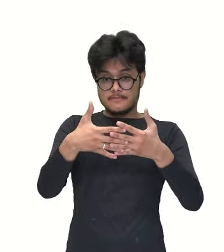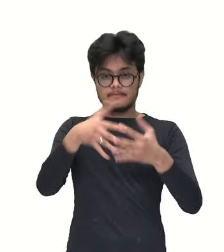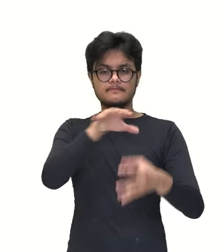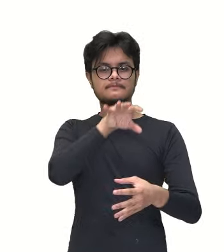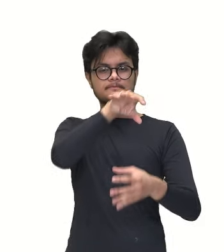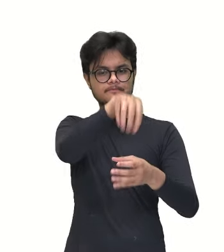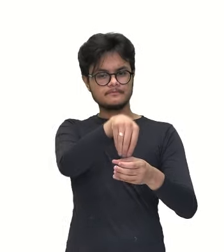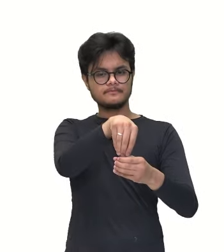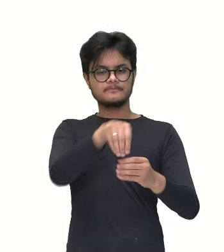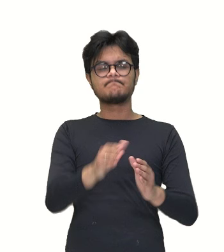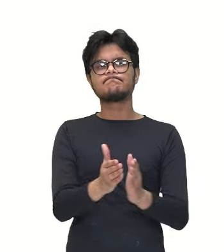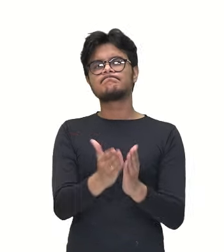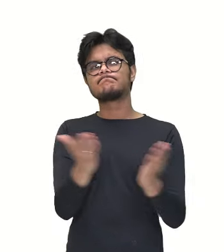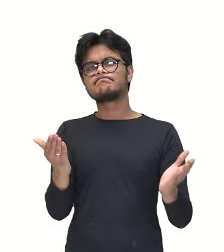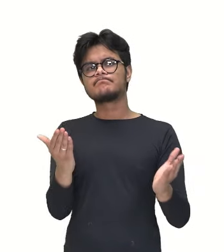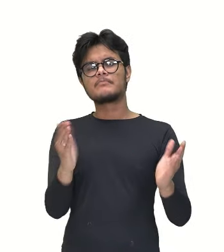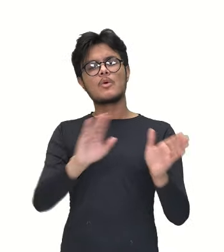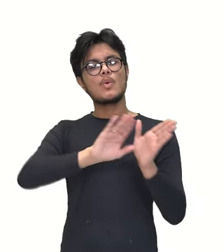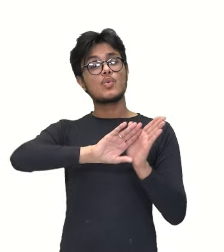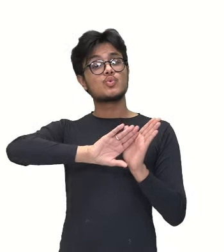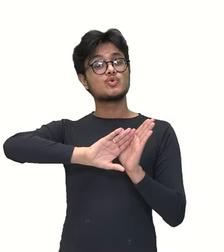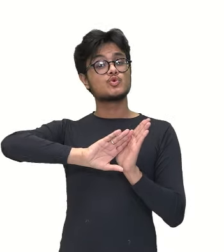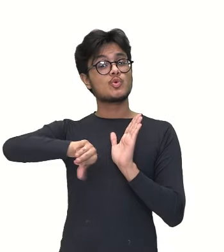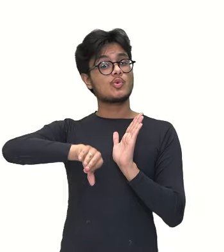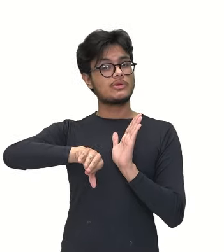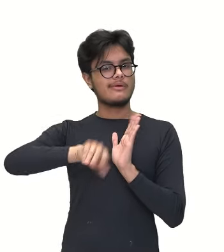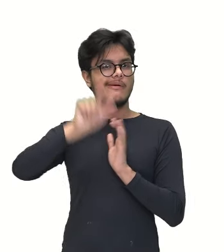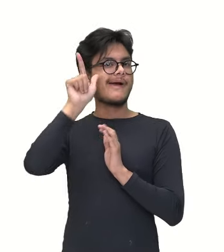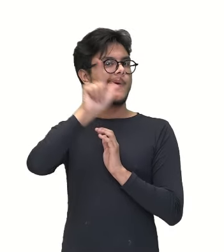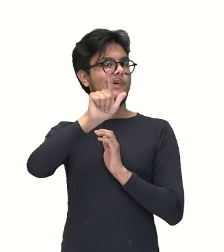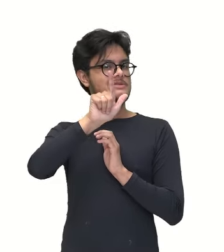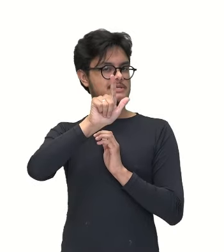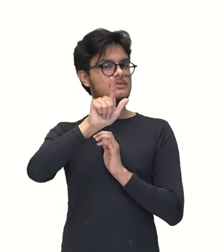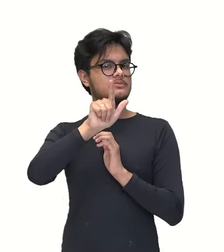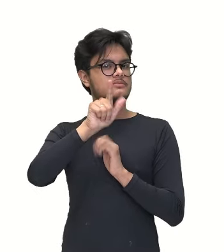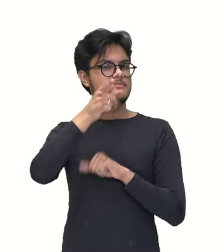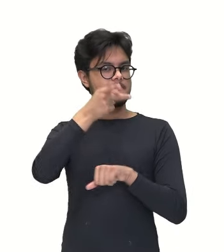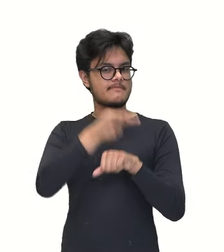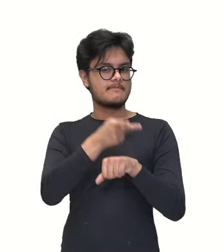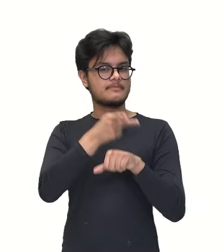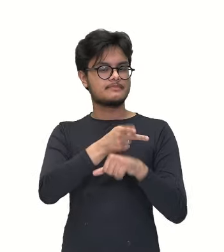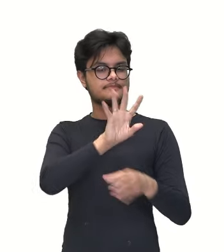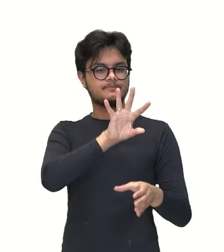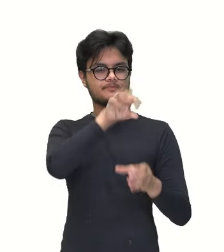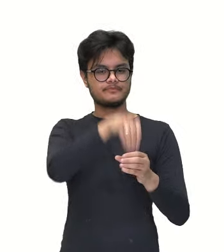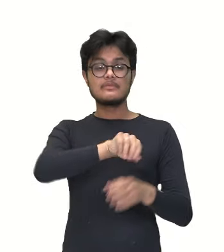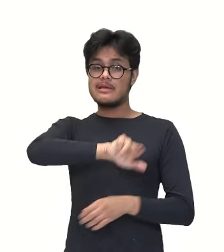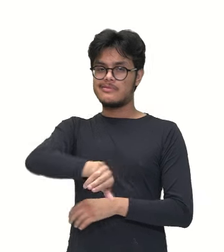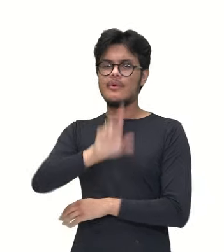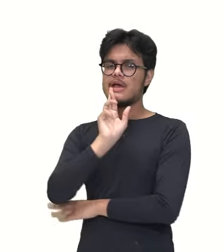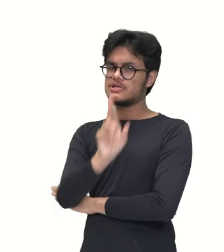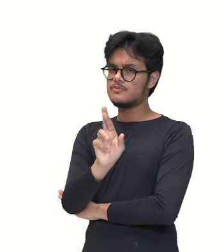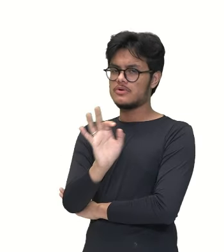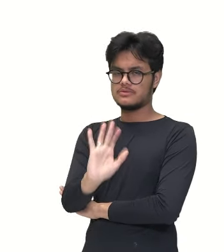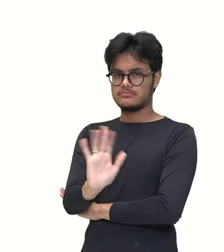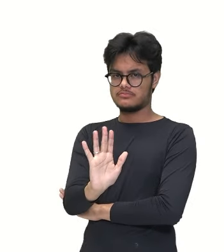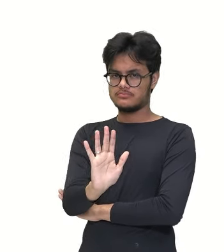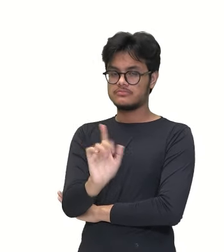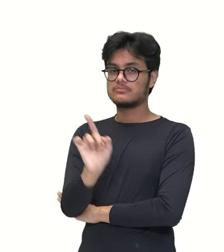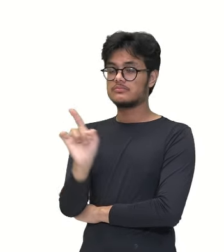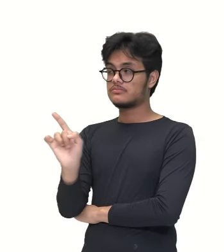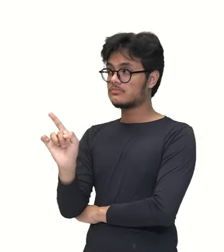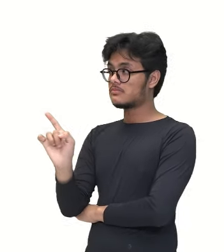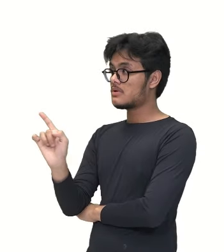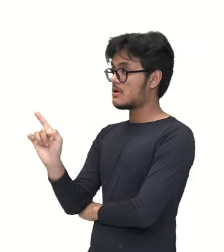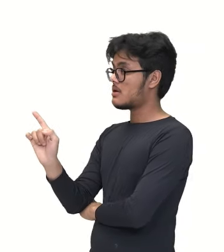preciso saber agora quantos tijolos eu ainda posso colocar. Então, esse aqui ainda não é o resultado, né? Esse aqui,